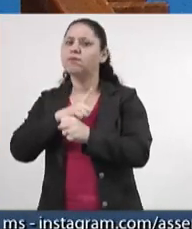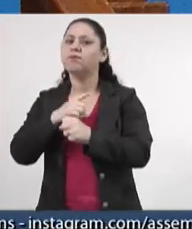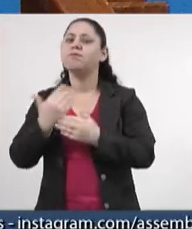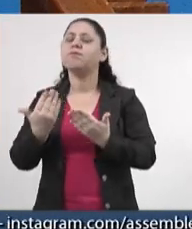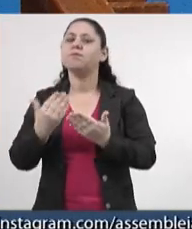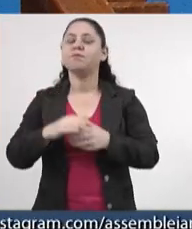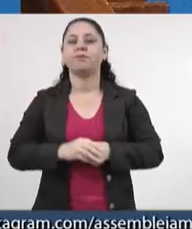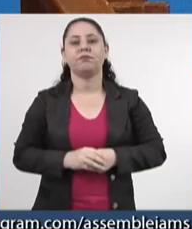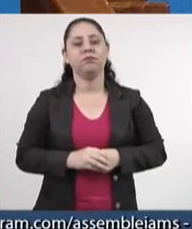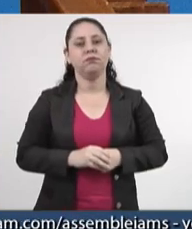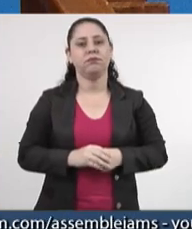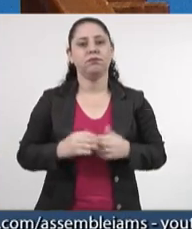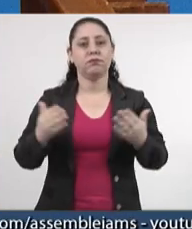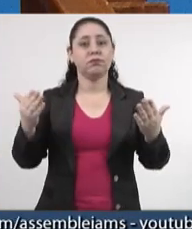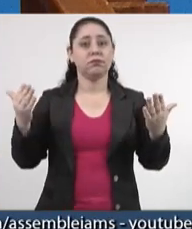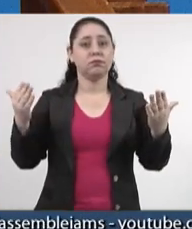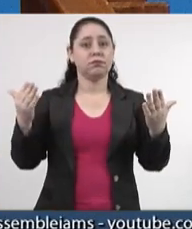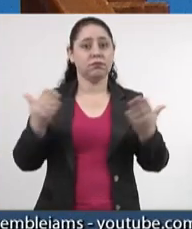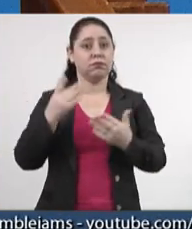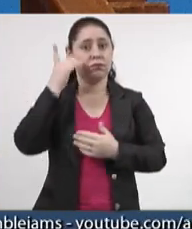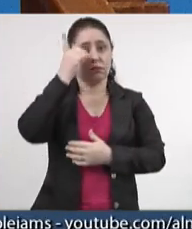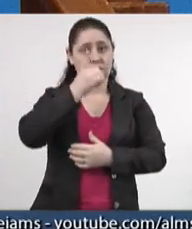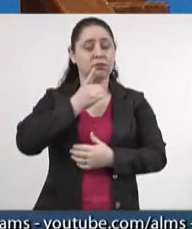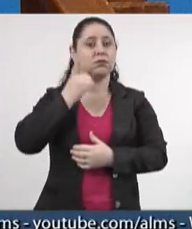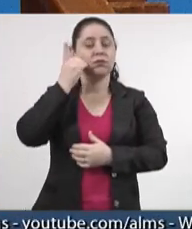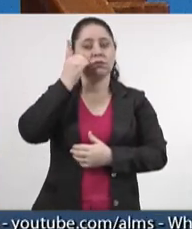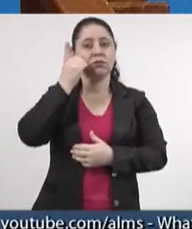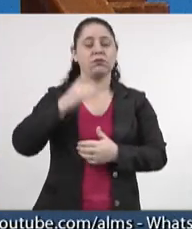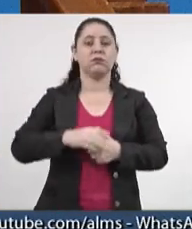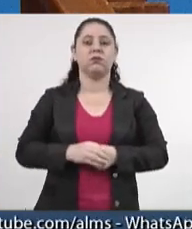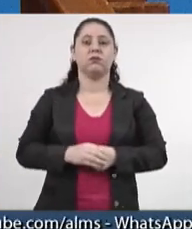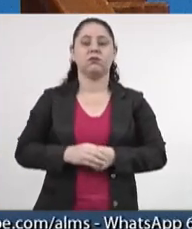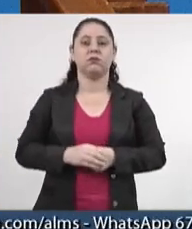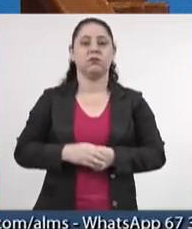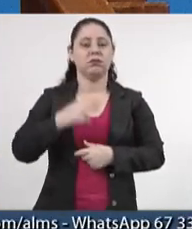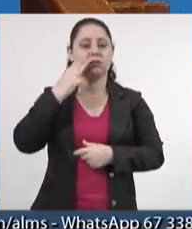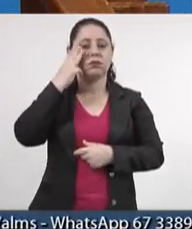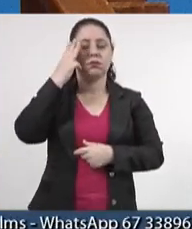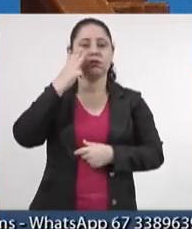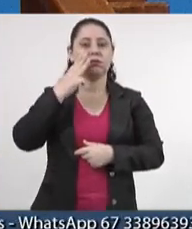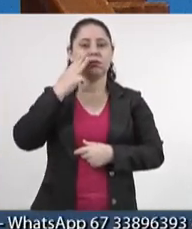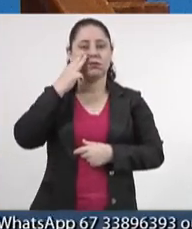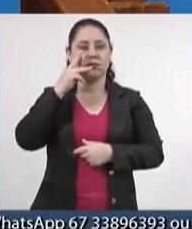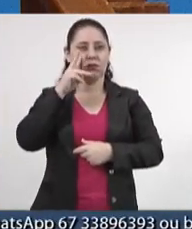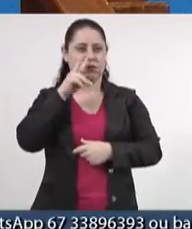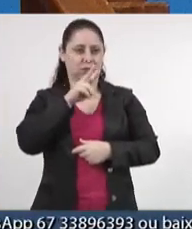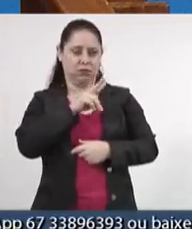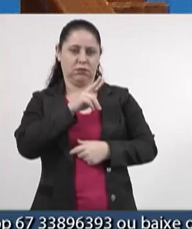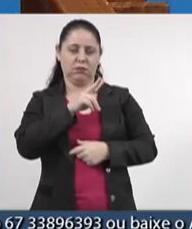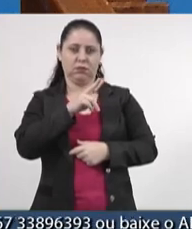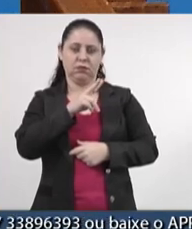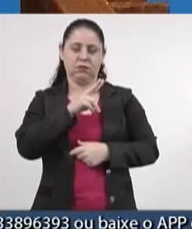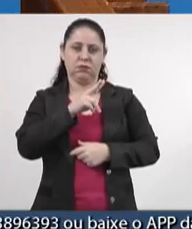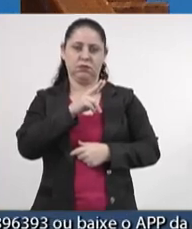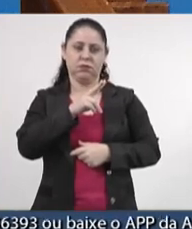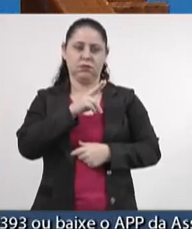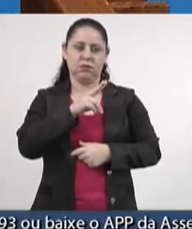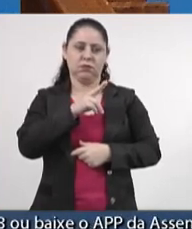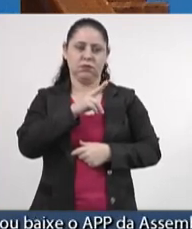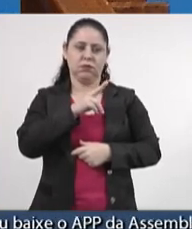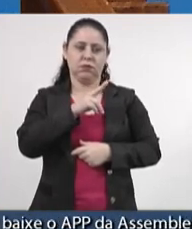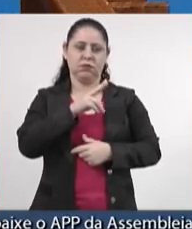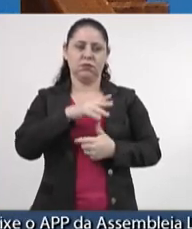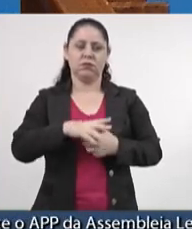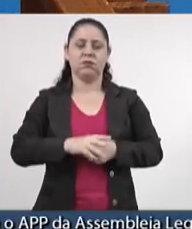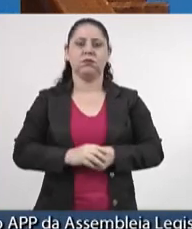Hoje, ex-parlamentar, deputada Mara Caseiro, viu um